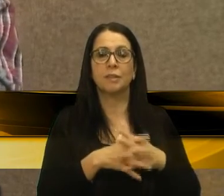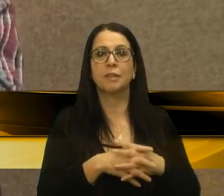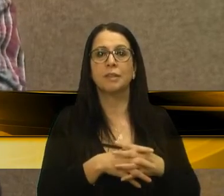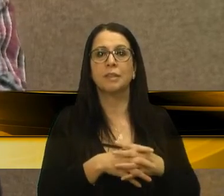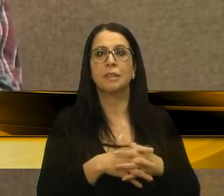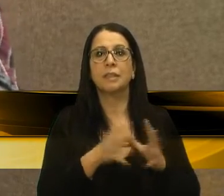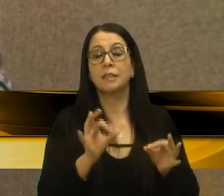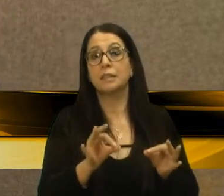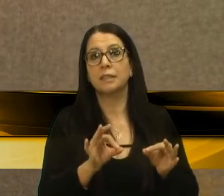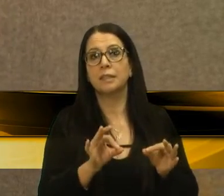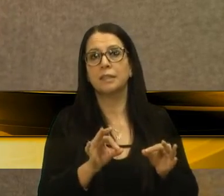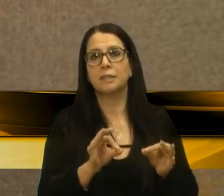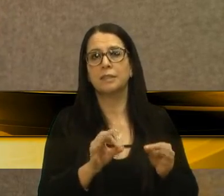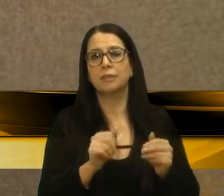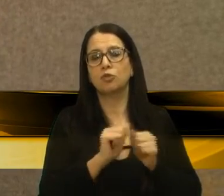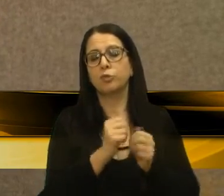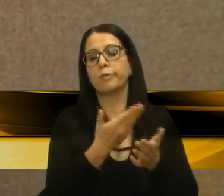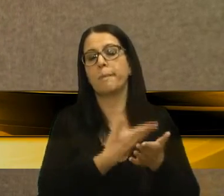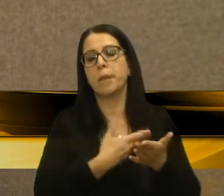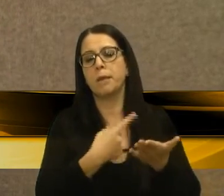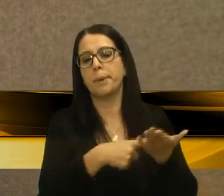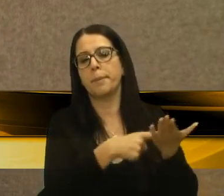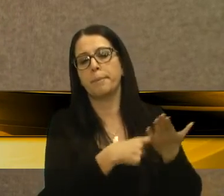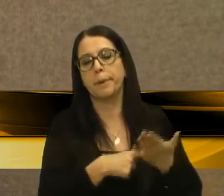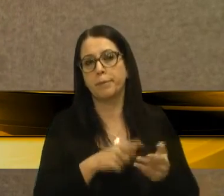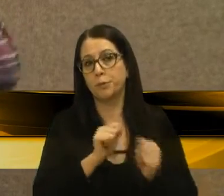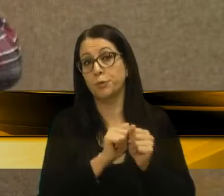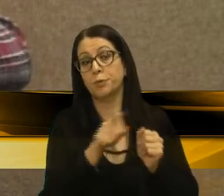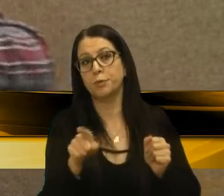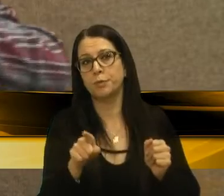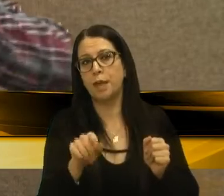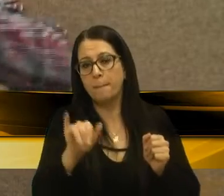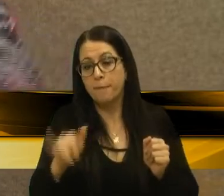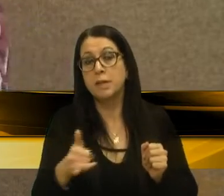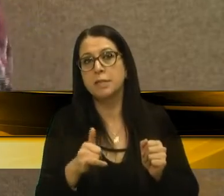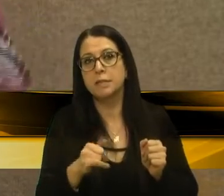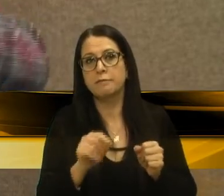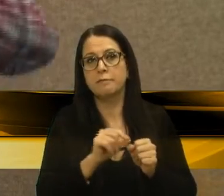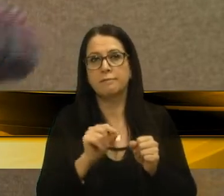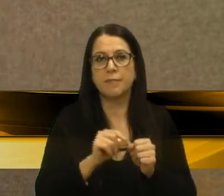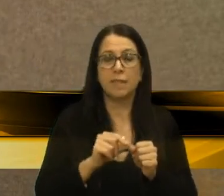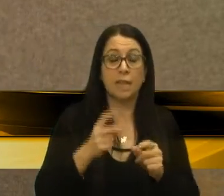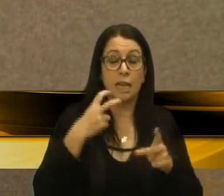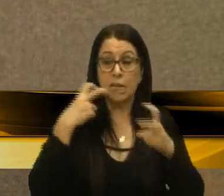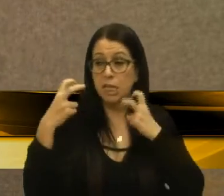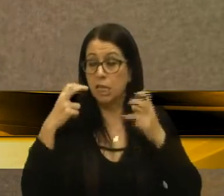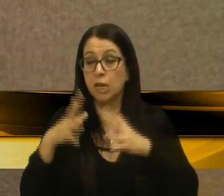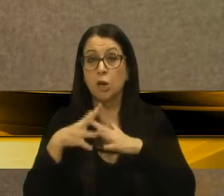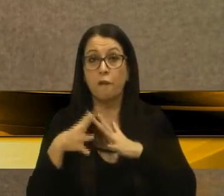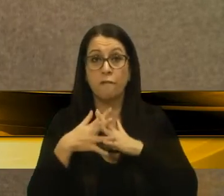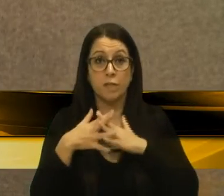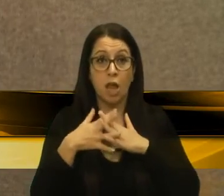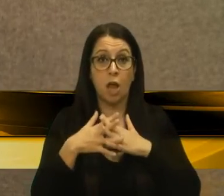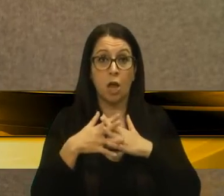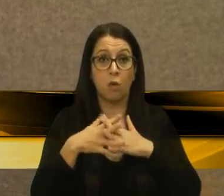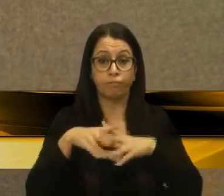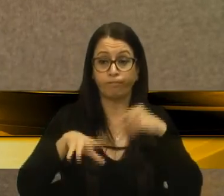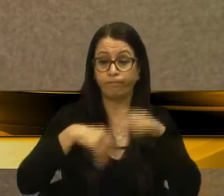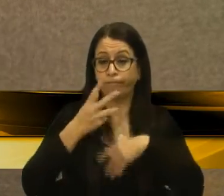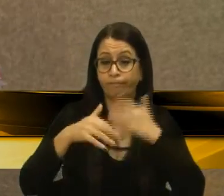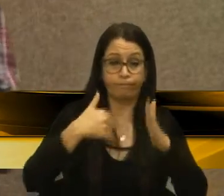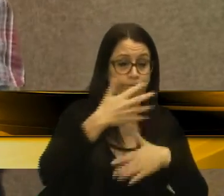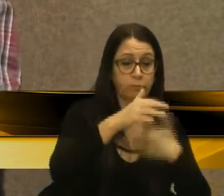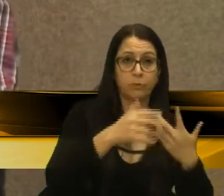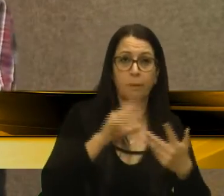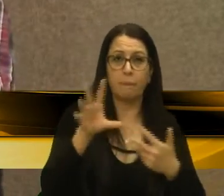deveria ter comparsa deles ali, alguma coisa assim. Já aproveitaram, fizeram aquele griteiro, aquela confusão, sabe como é que é? Um empurra, o